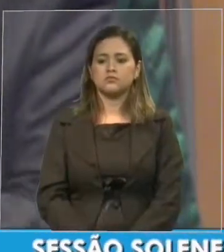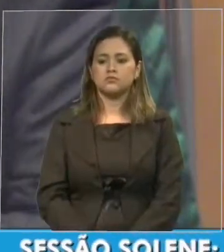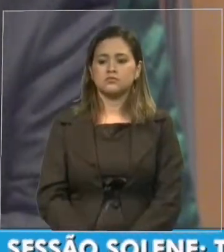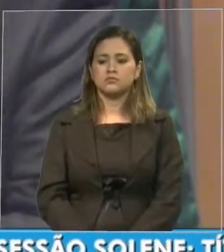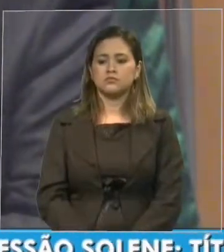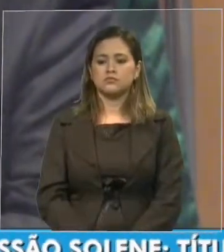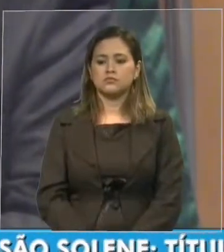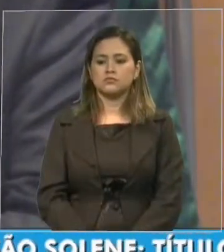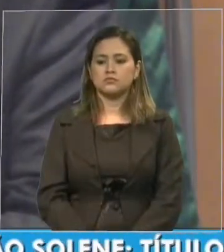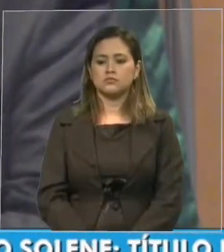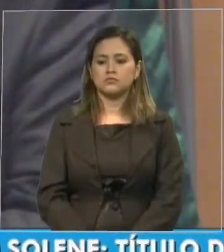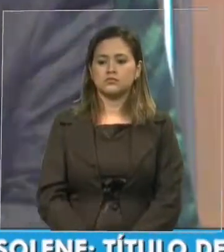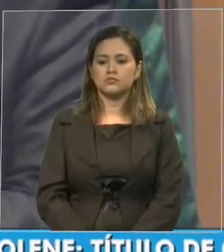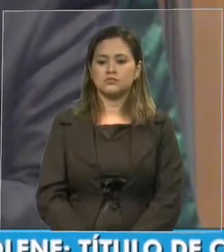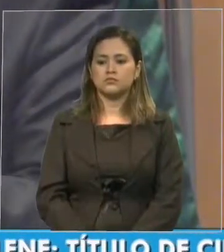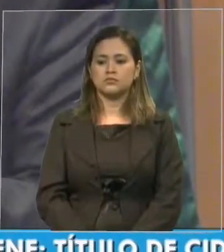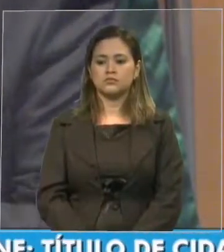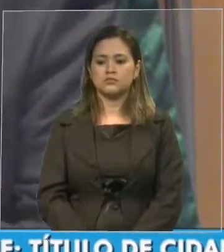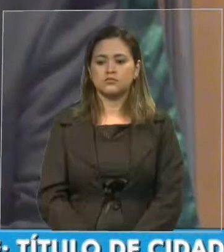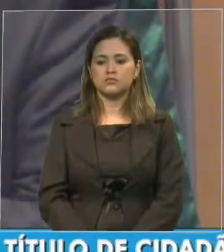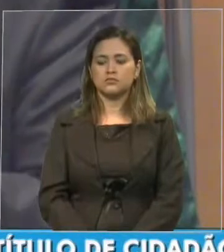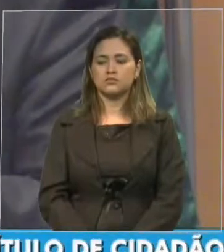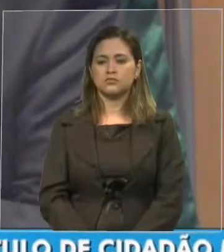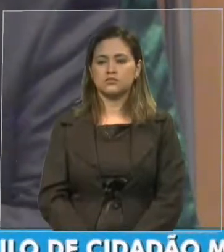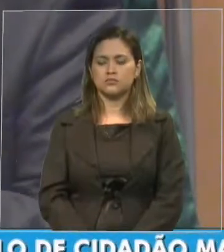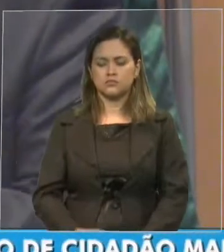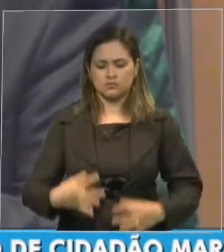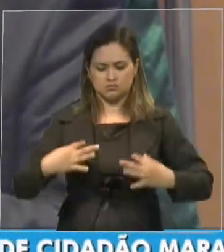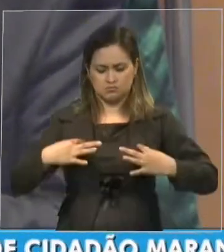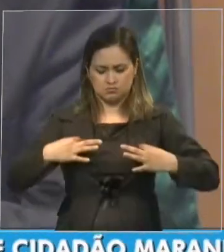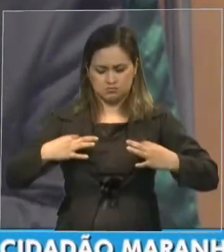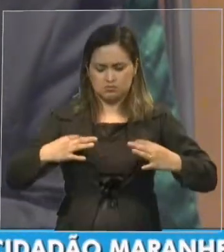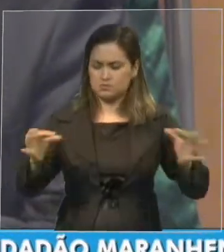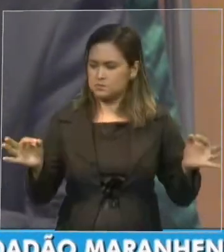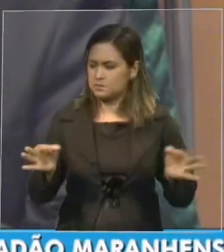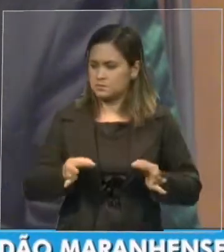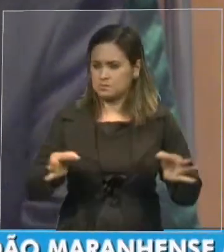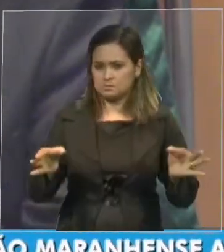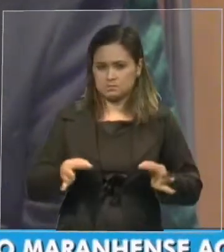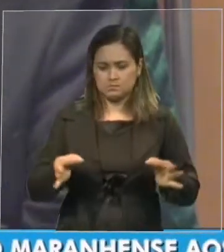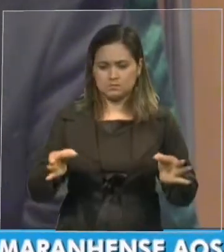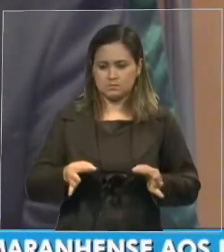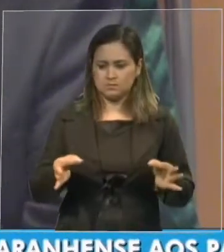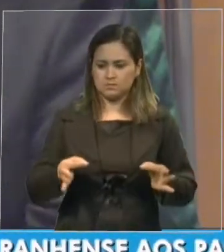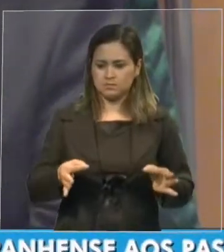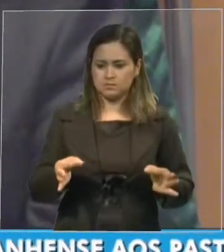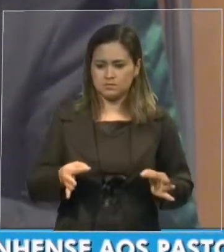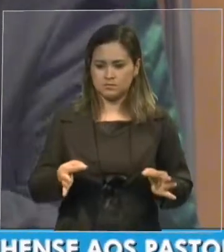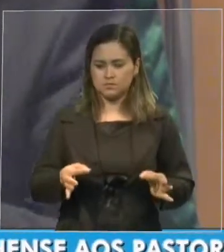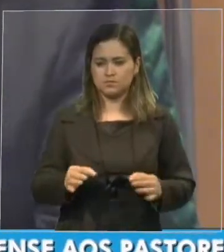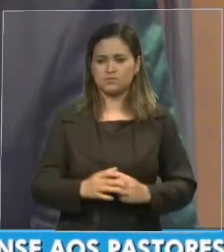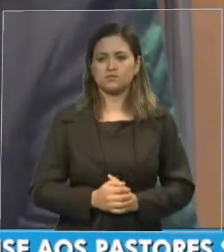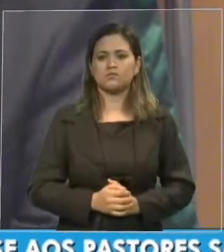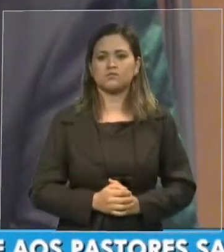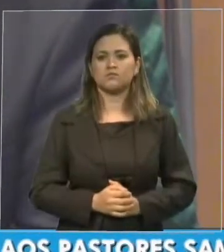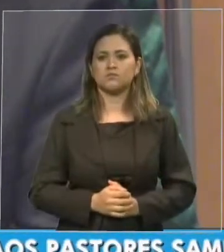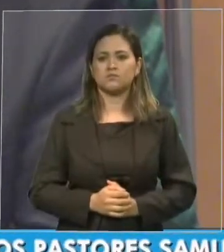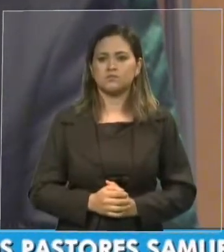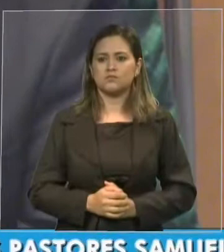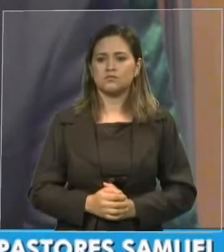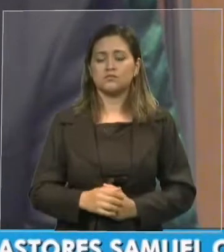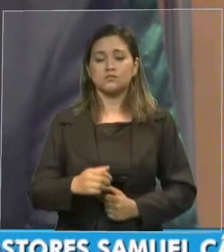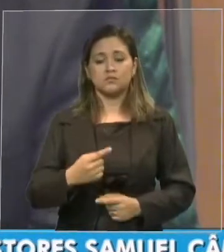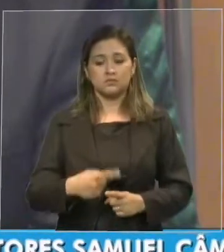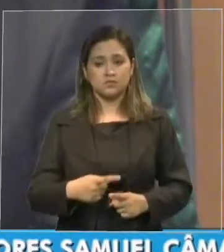alinhado, na roupa dele não se encontra nem sequer uma rusga, porque a minha irmã